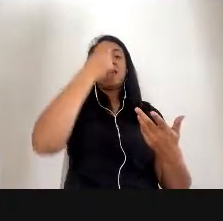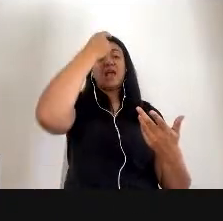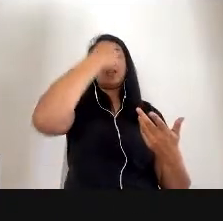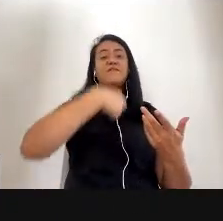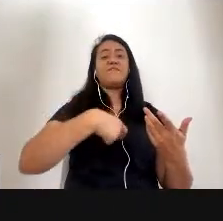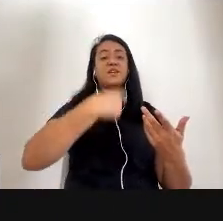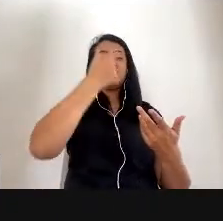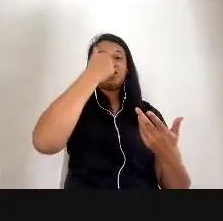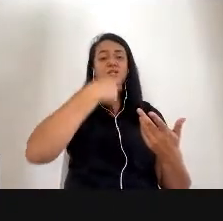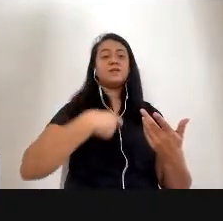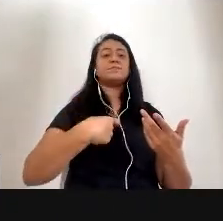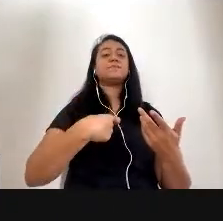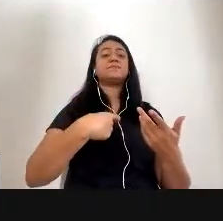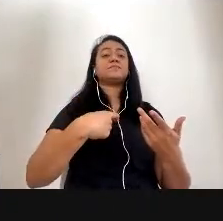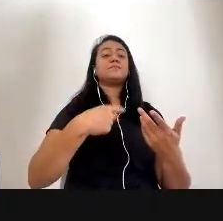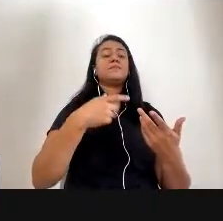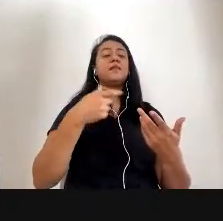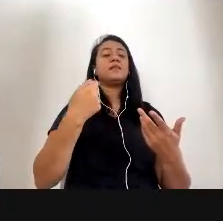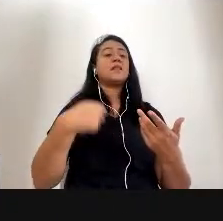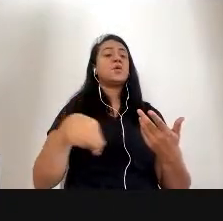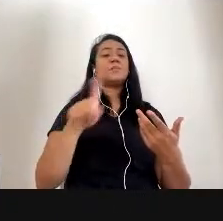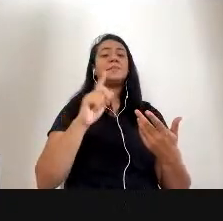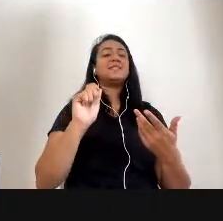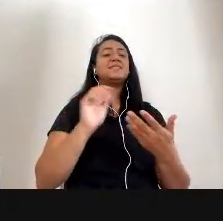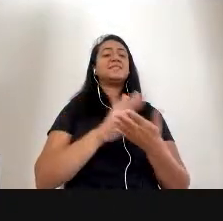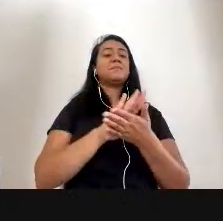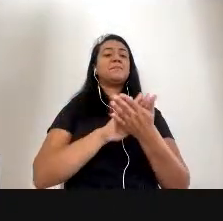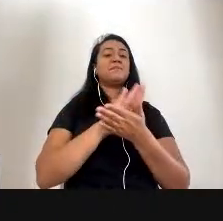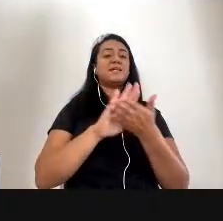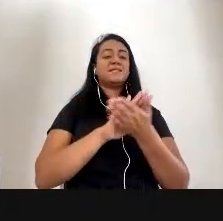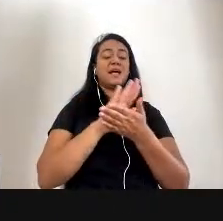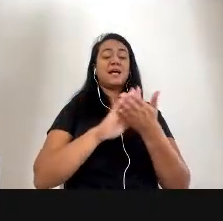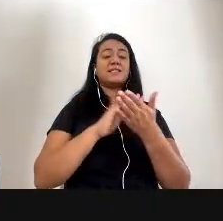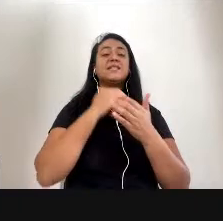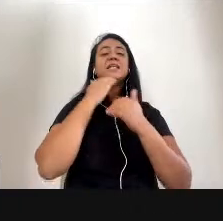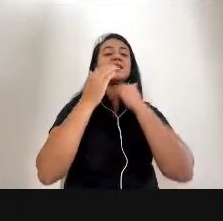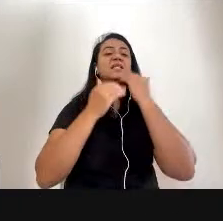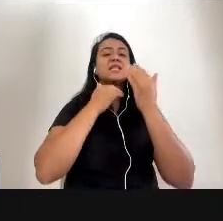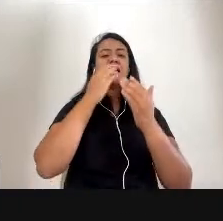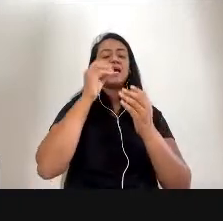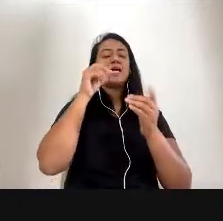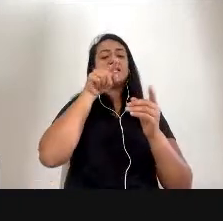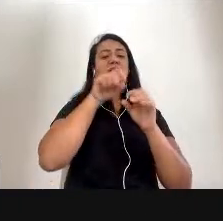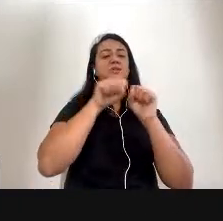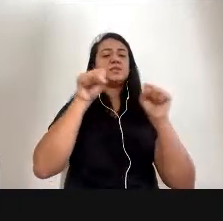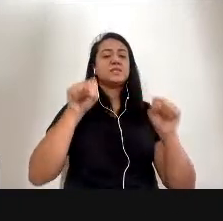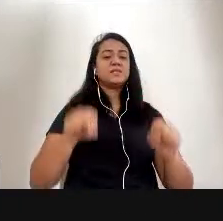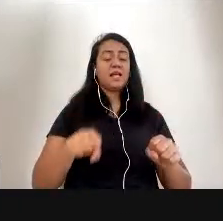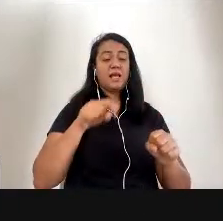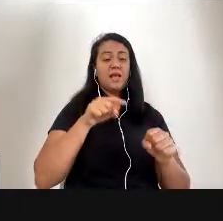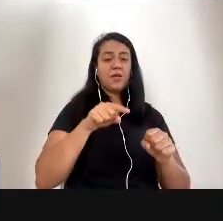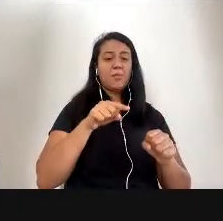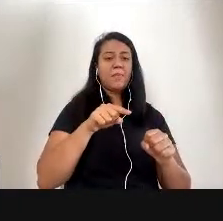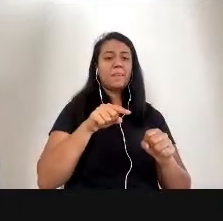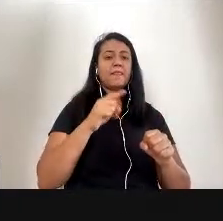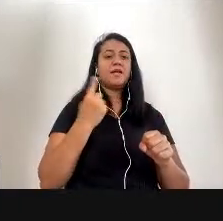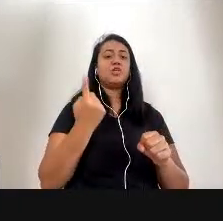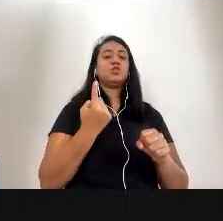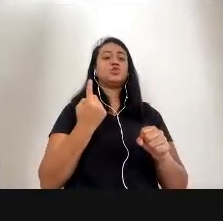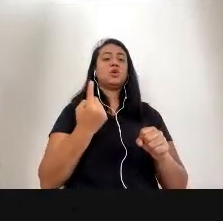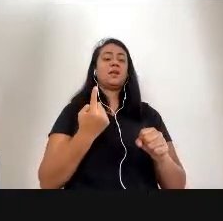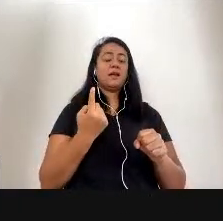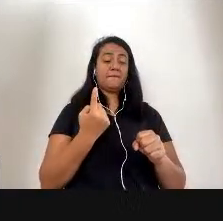não dependesse de mais nada, de mais ninguém dentro daquele sistema, ele é um indivíduo em isolamento